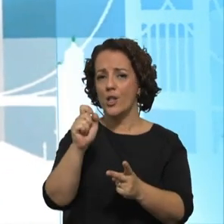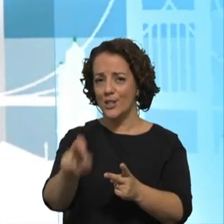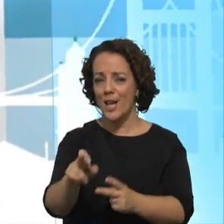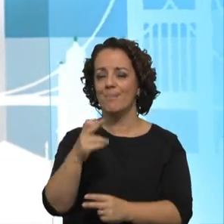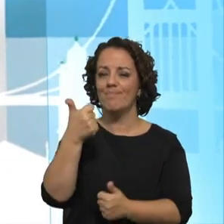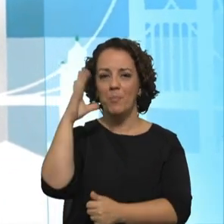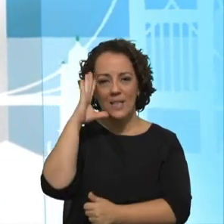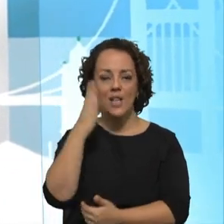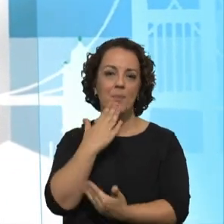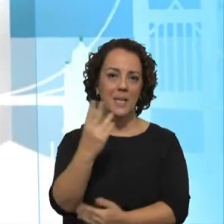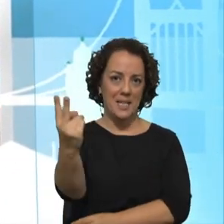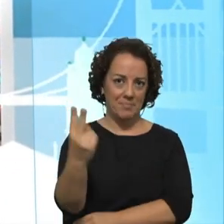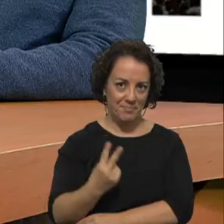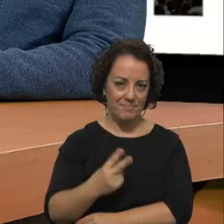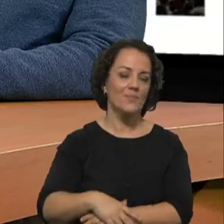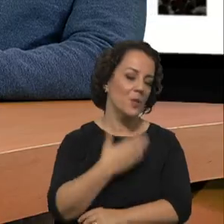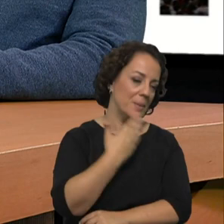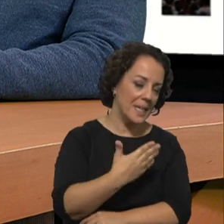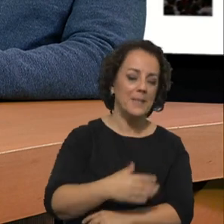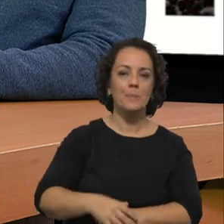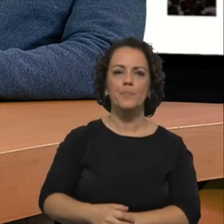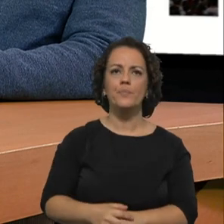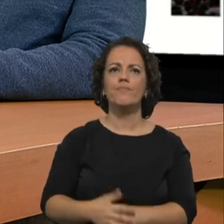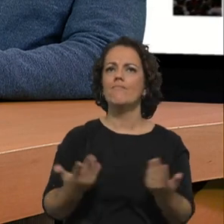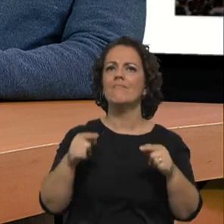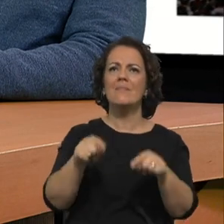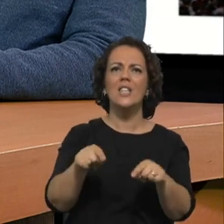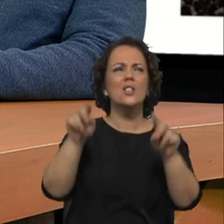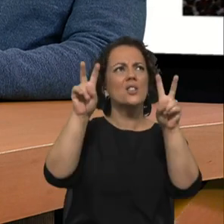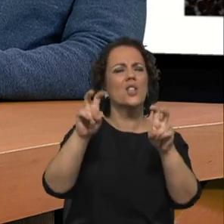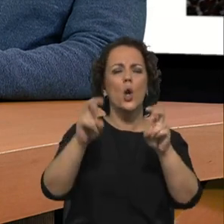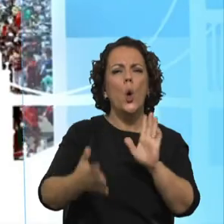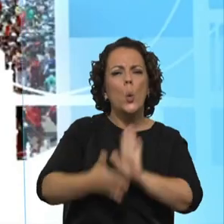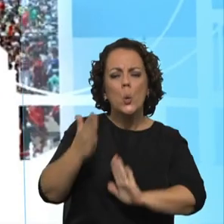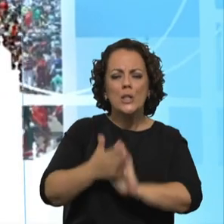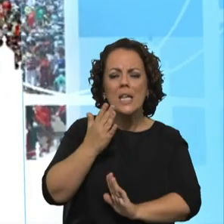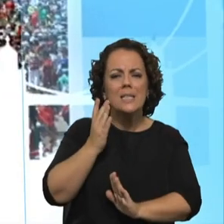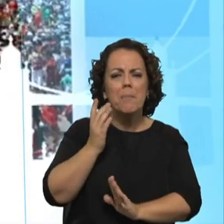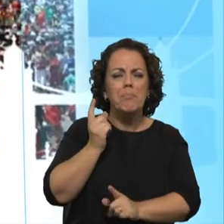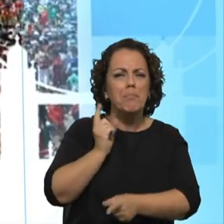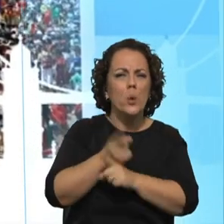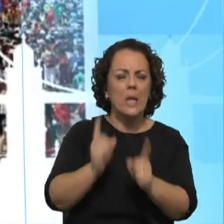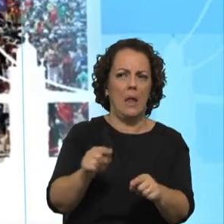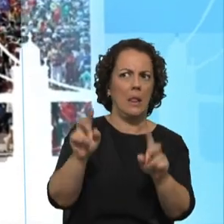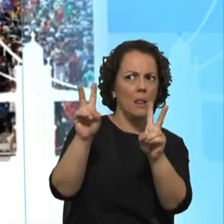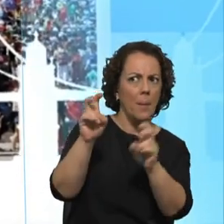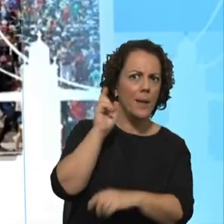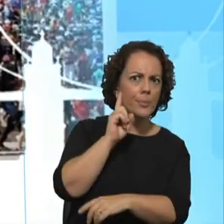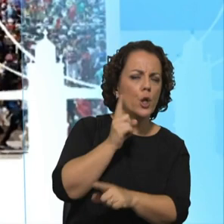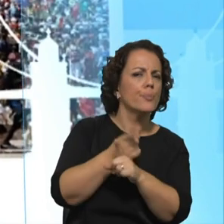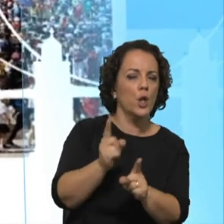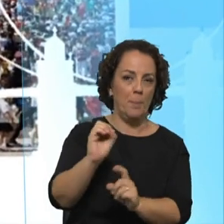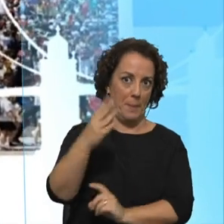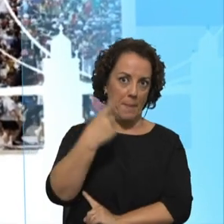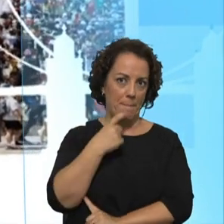obrigado por estarem entre nós. Obrigada. Então, que urgência é esta? Qual a pertinência, e comece por si, Raquel,